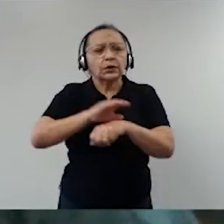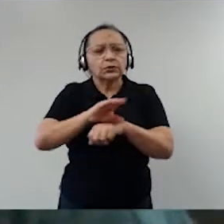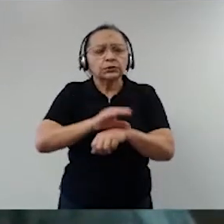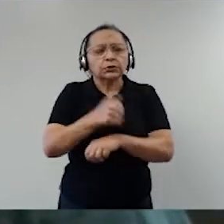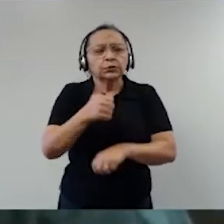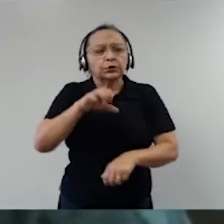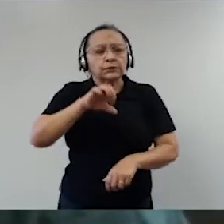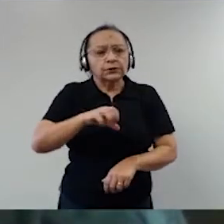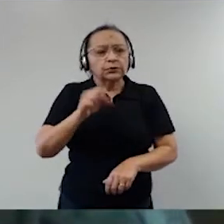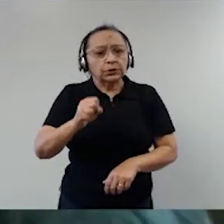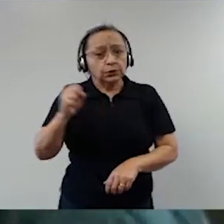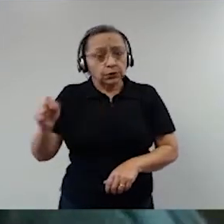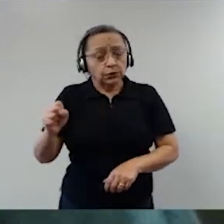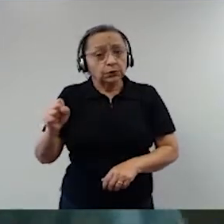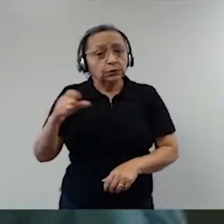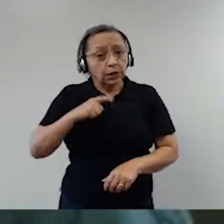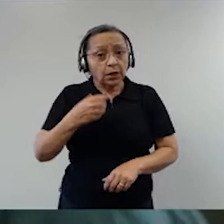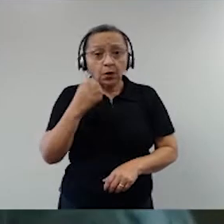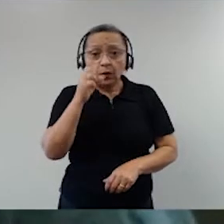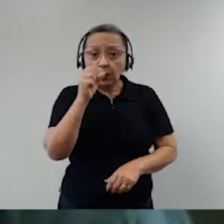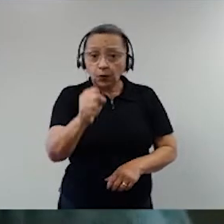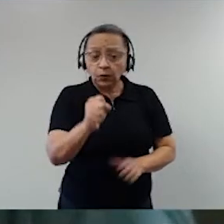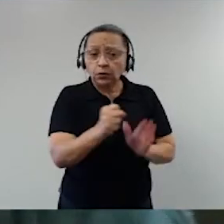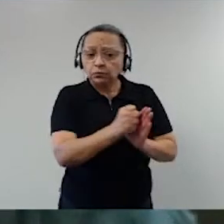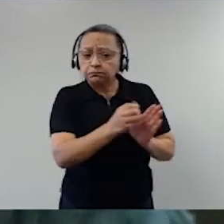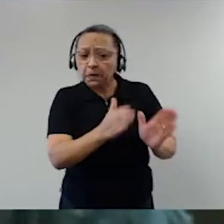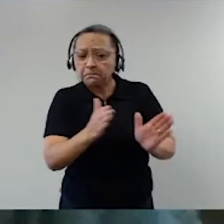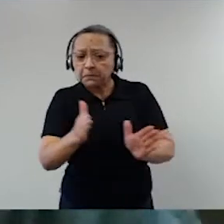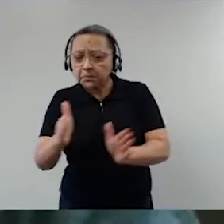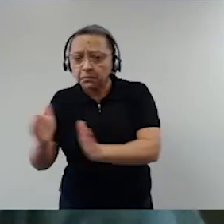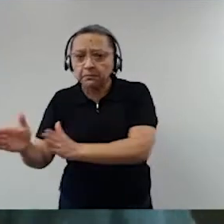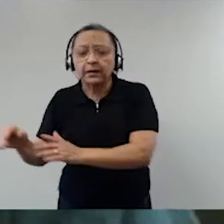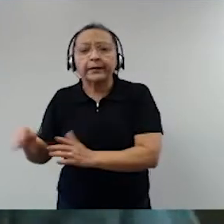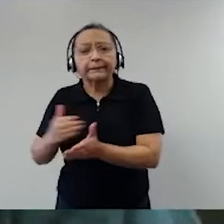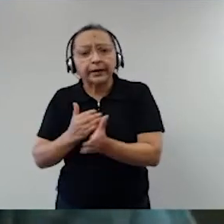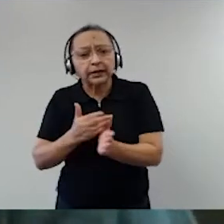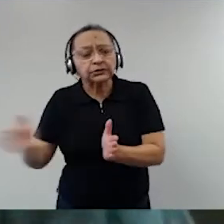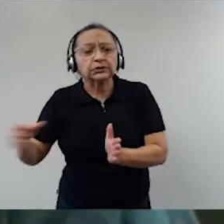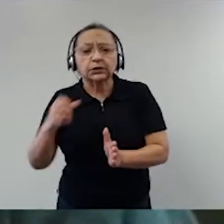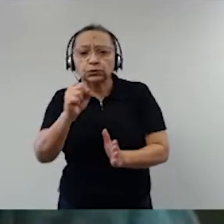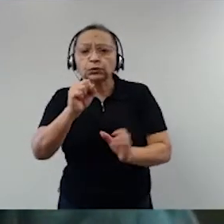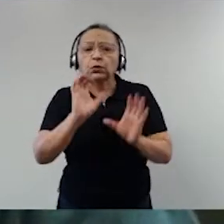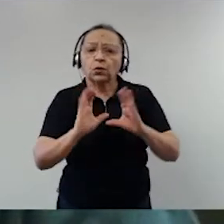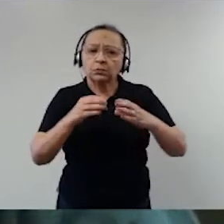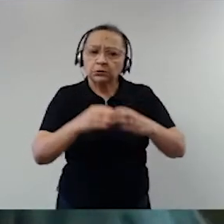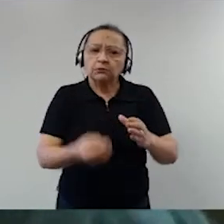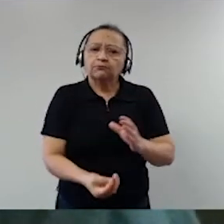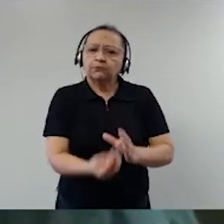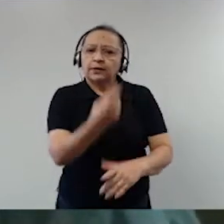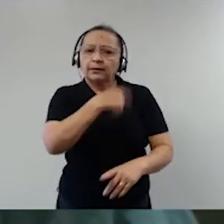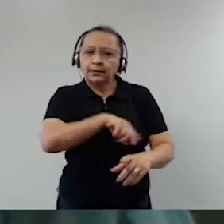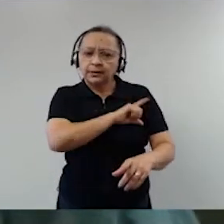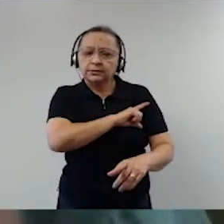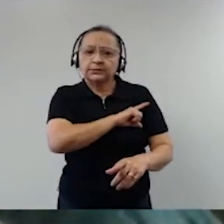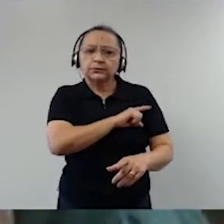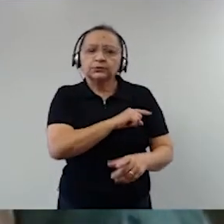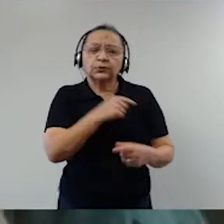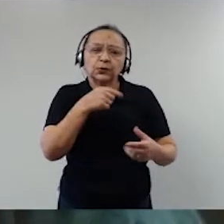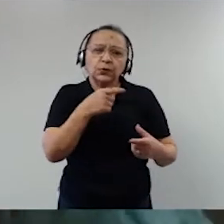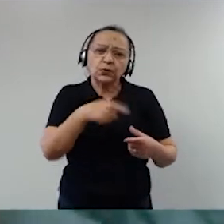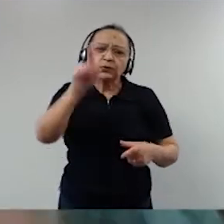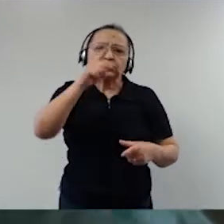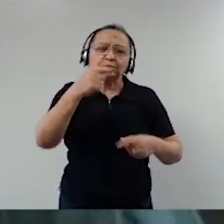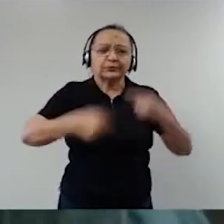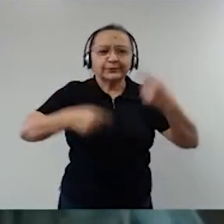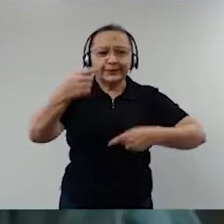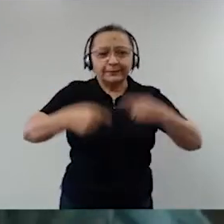títulos. Aliás, a partir das oito comissões que foram criadas logo no início dos debates, naqueles 20 meses em